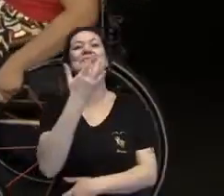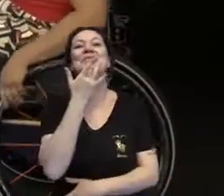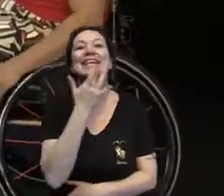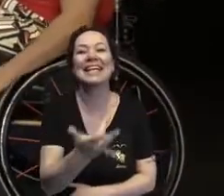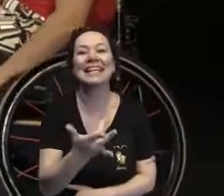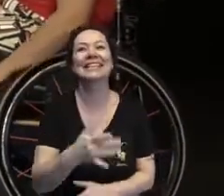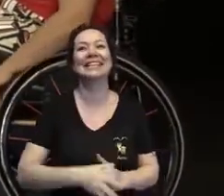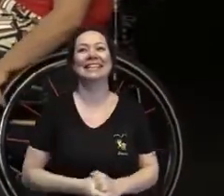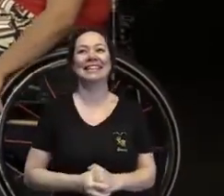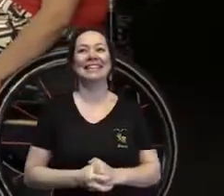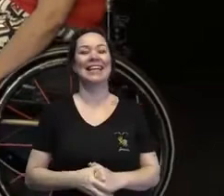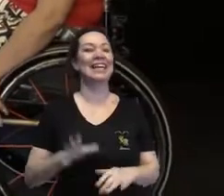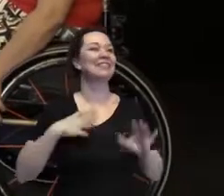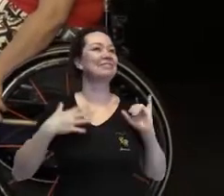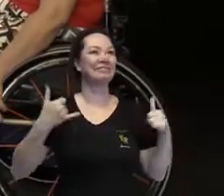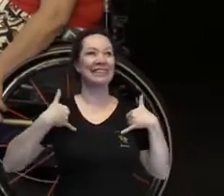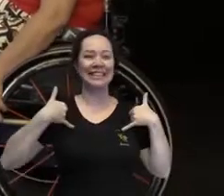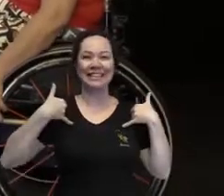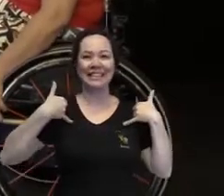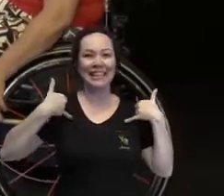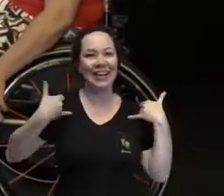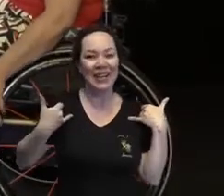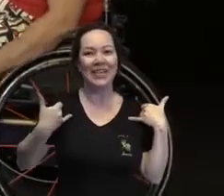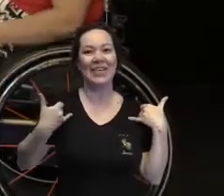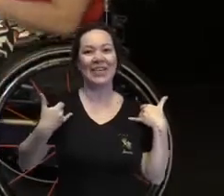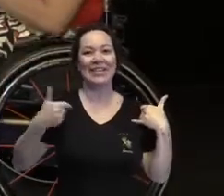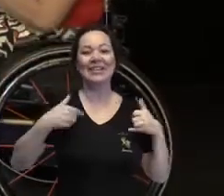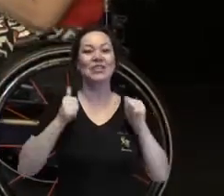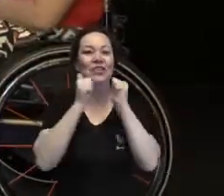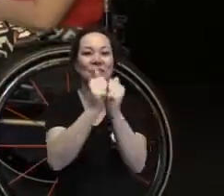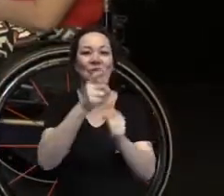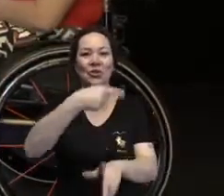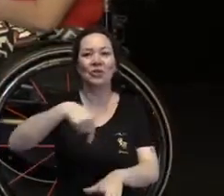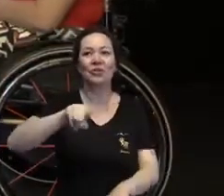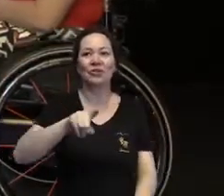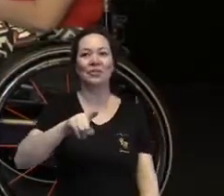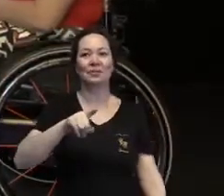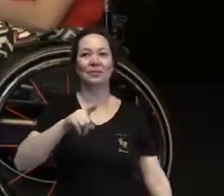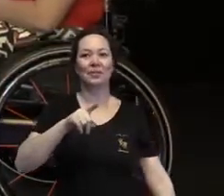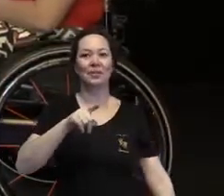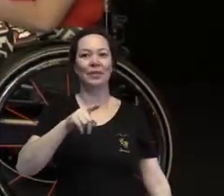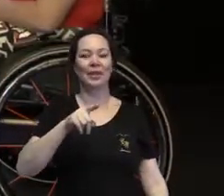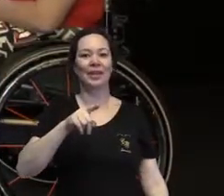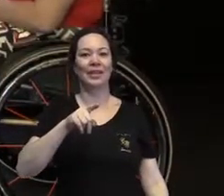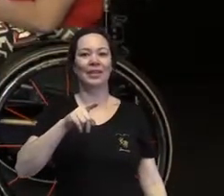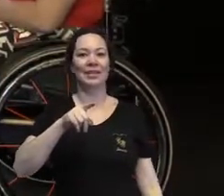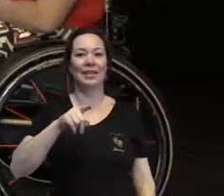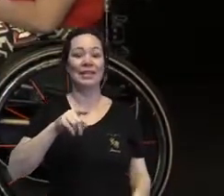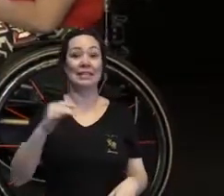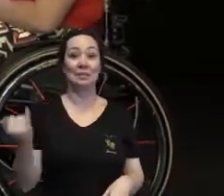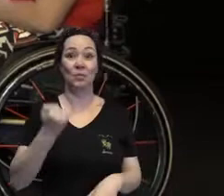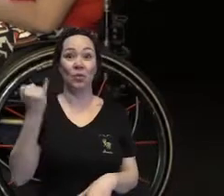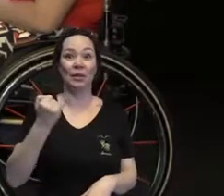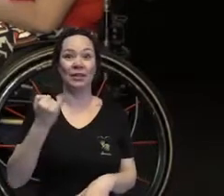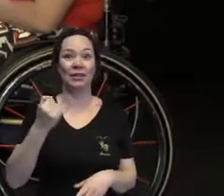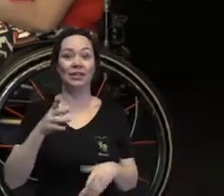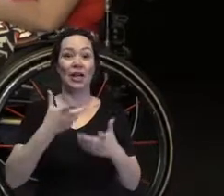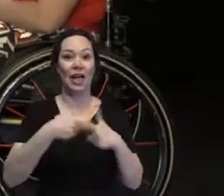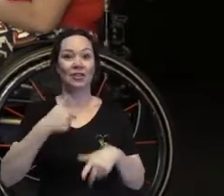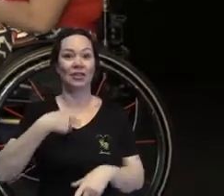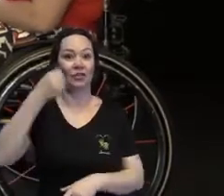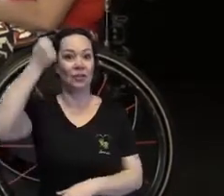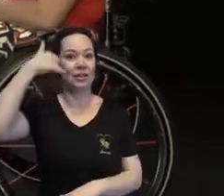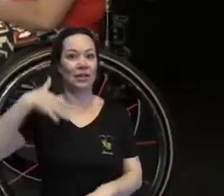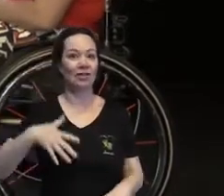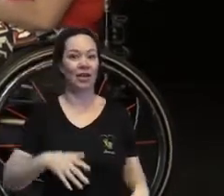gente! Que honra estar com vocês nesse evento tão importante. Acho que eu tenho que começar me descrevendo, não é